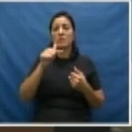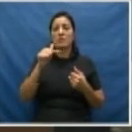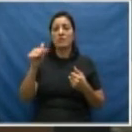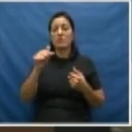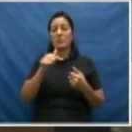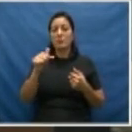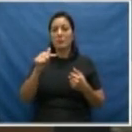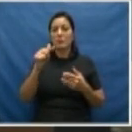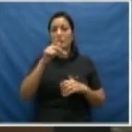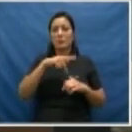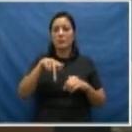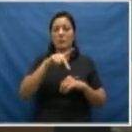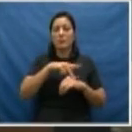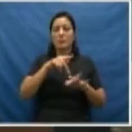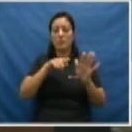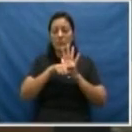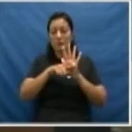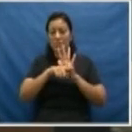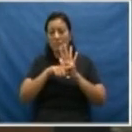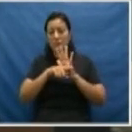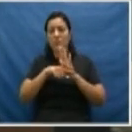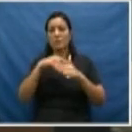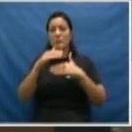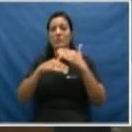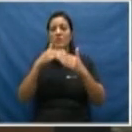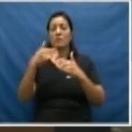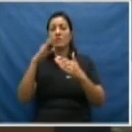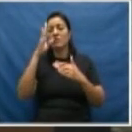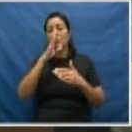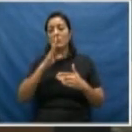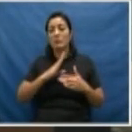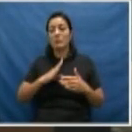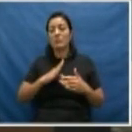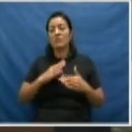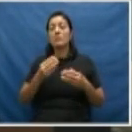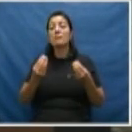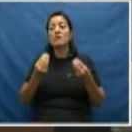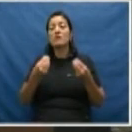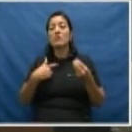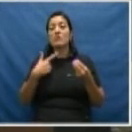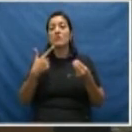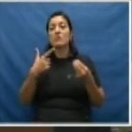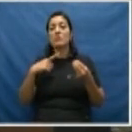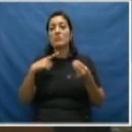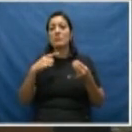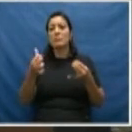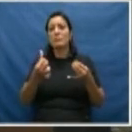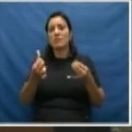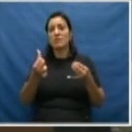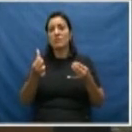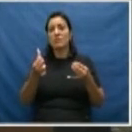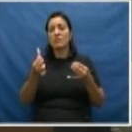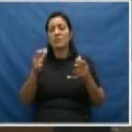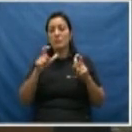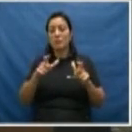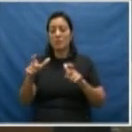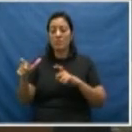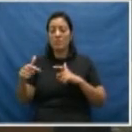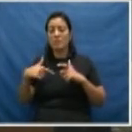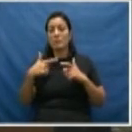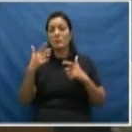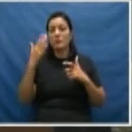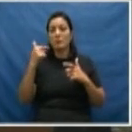países pesquisados, países desenvolvidos, o Brasil ocupa o lugar do sexto lugar em termos de